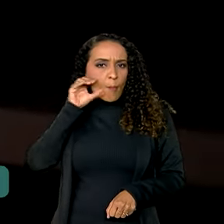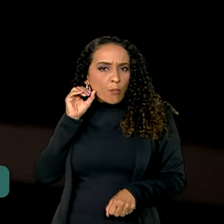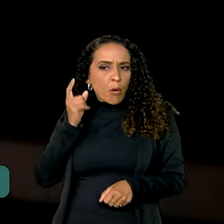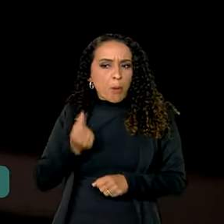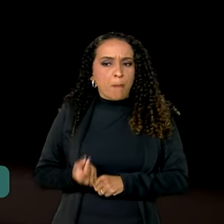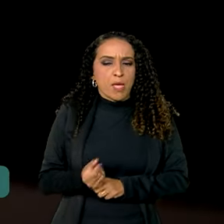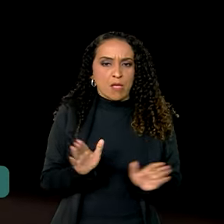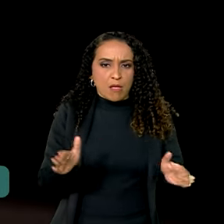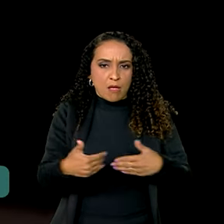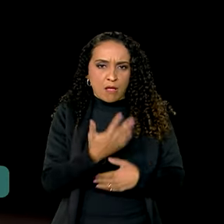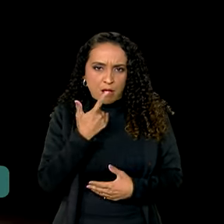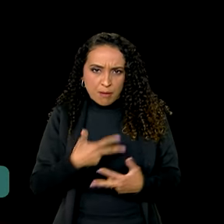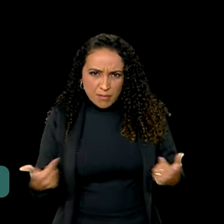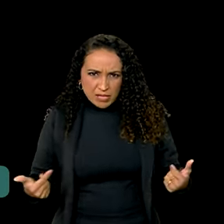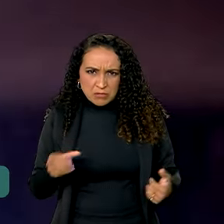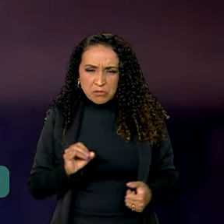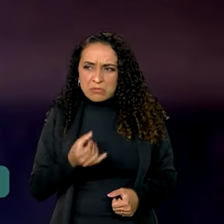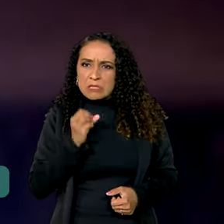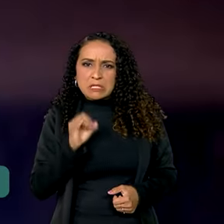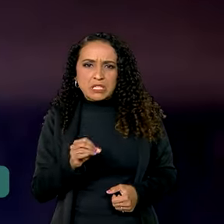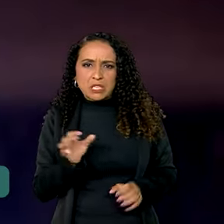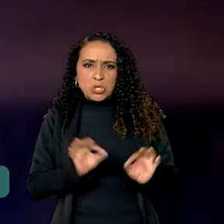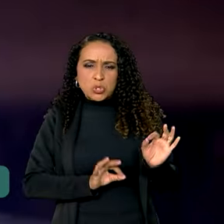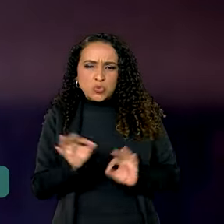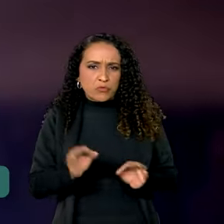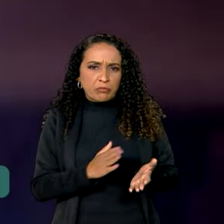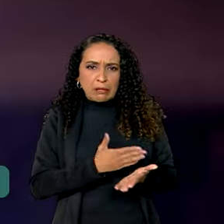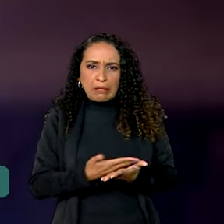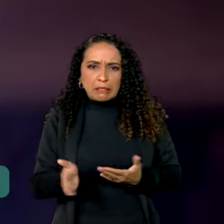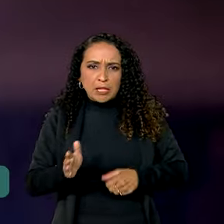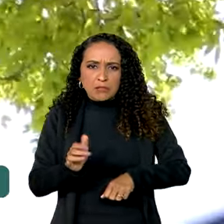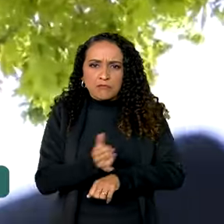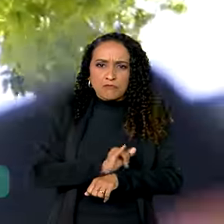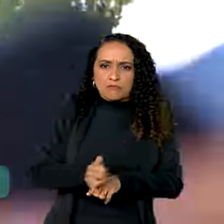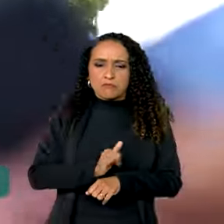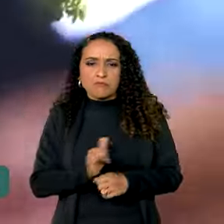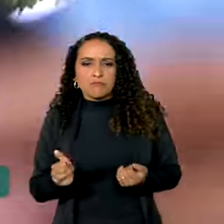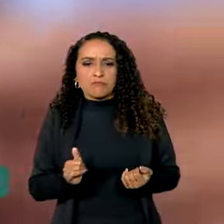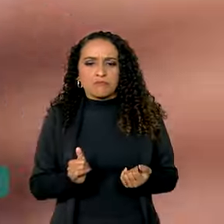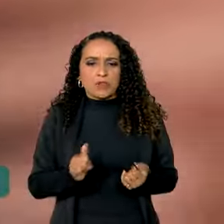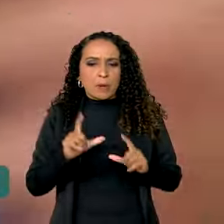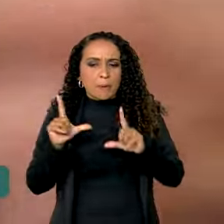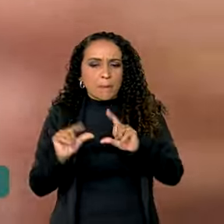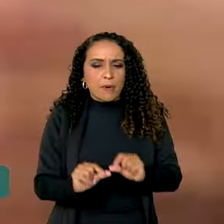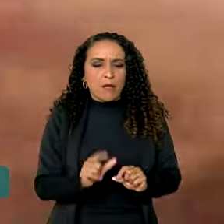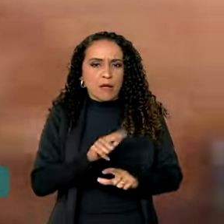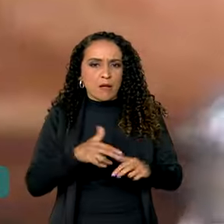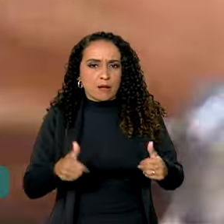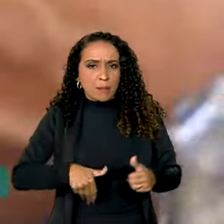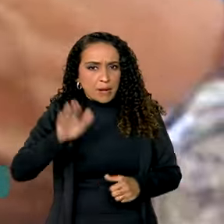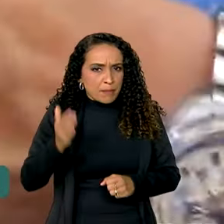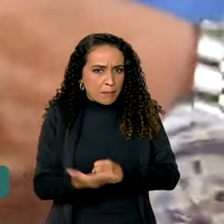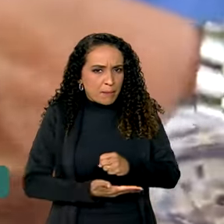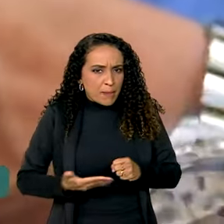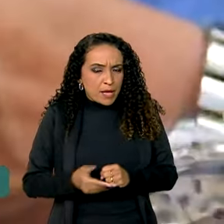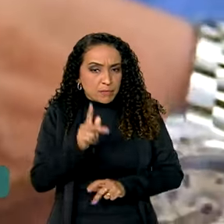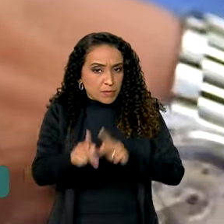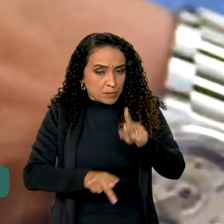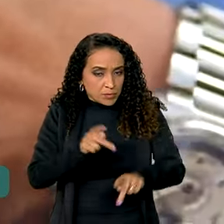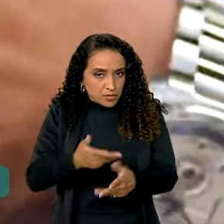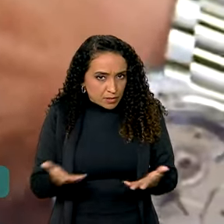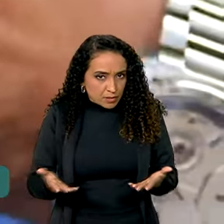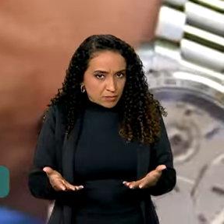cesta básica, como se não tivessem sido tomadas medidas para baratear os itens de alimentação mais básicos para a